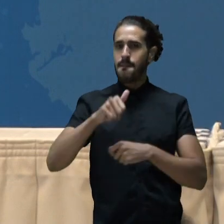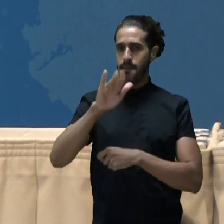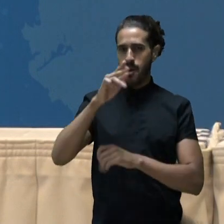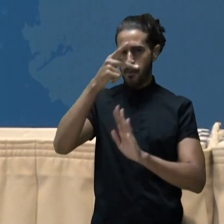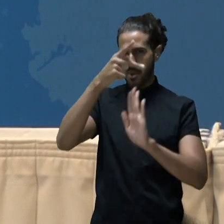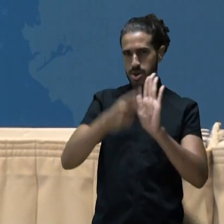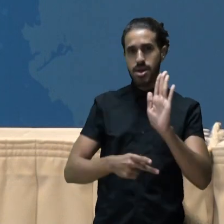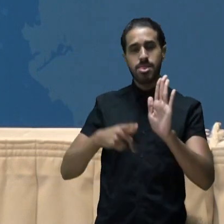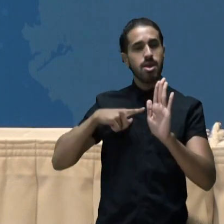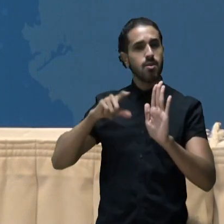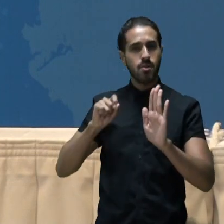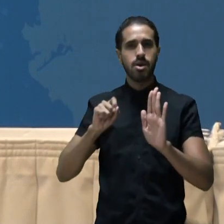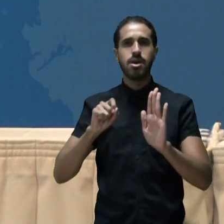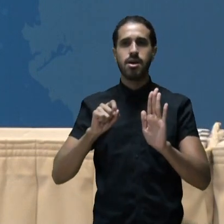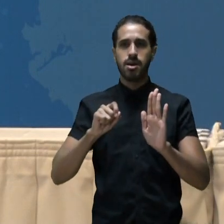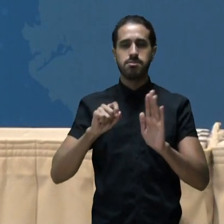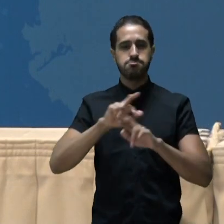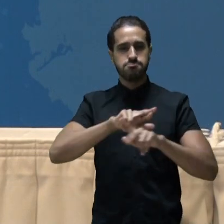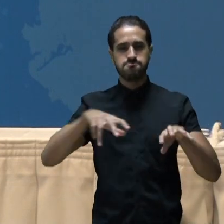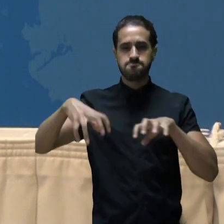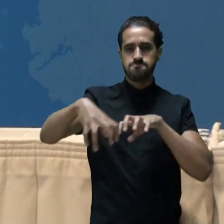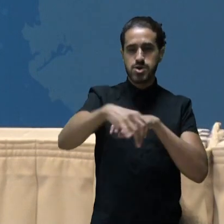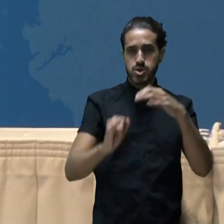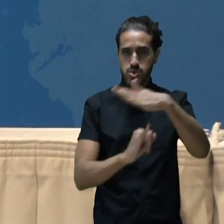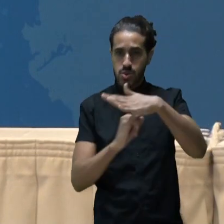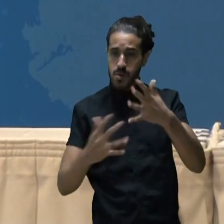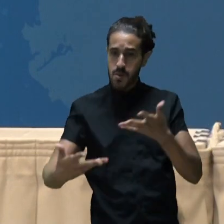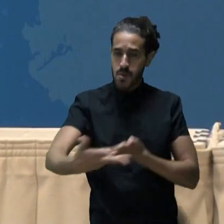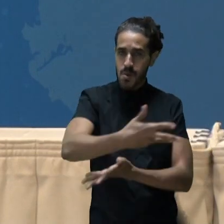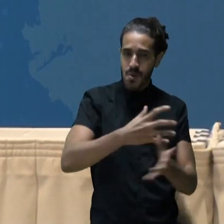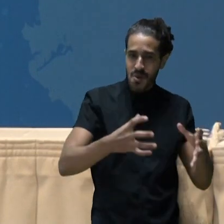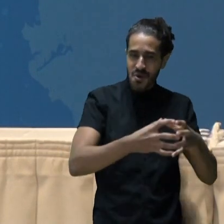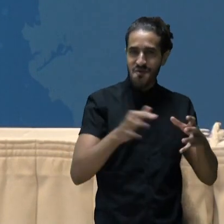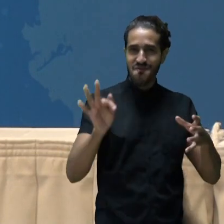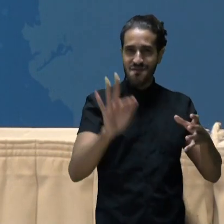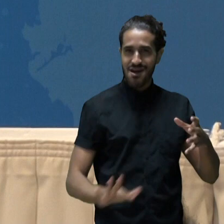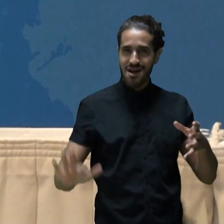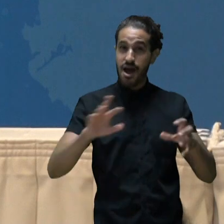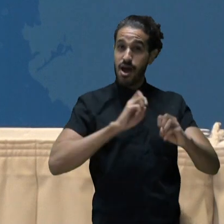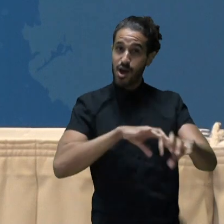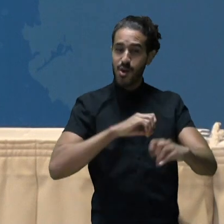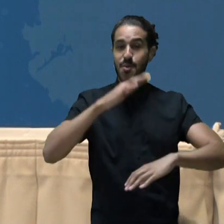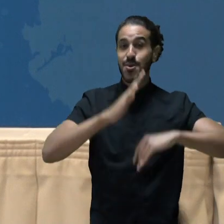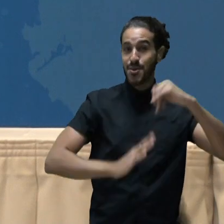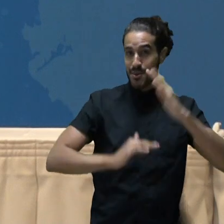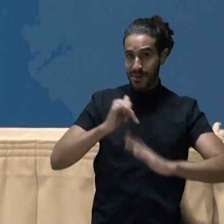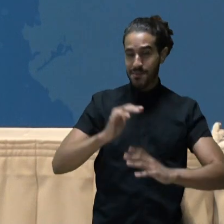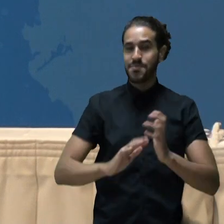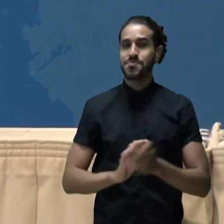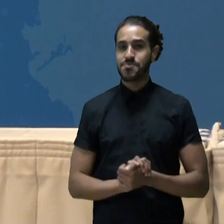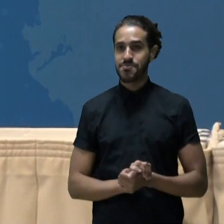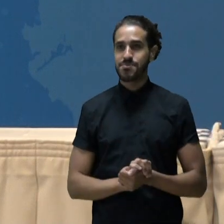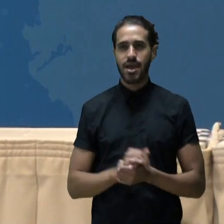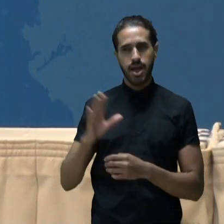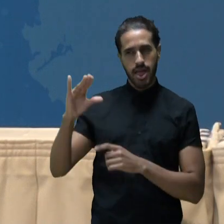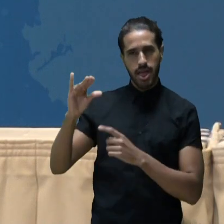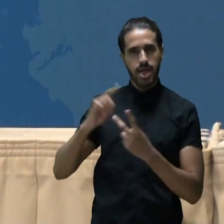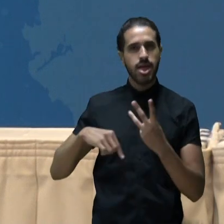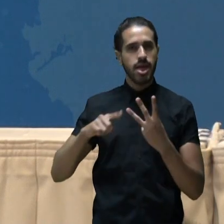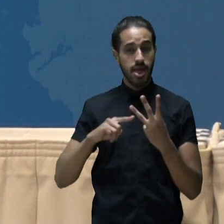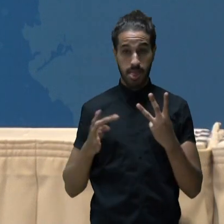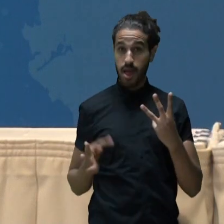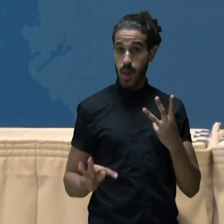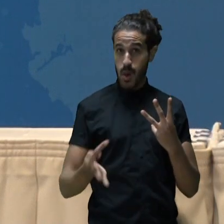contará com a expertise de instituições que fazem parte da Rede Federal de Educação Profissional, Científica e